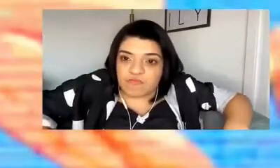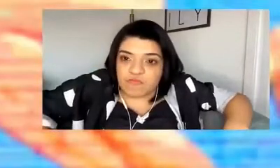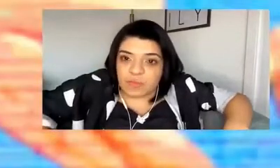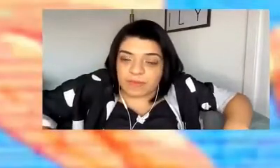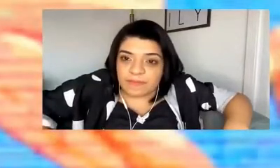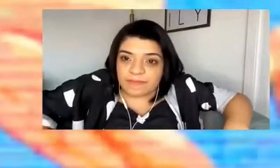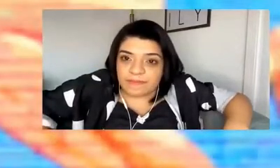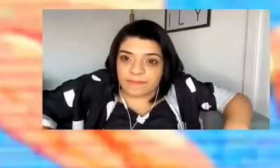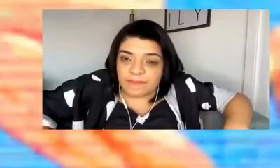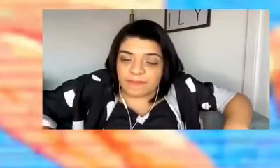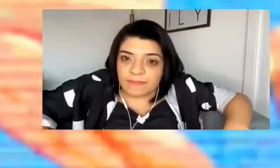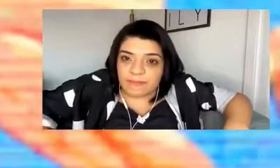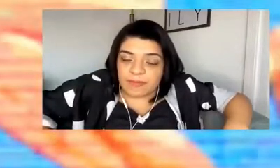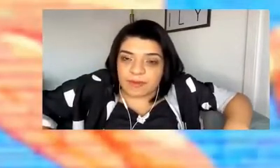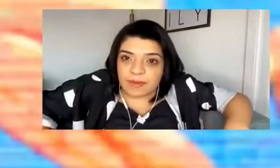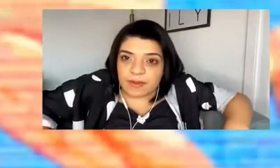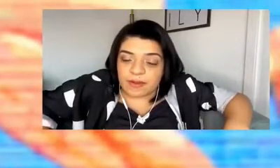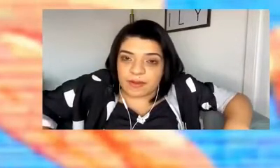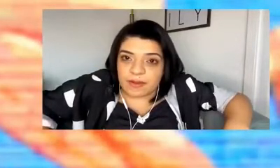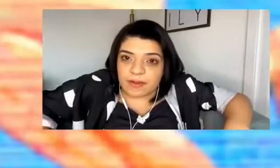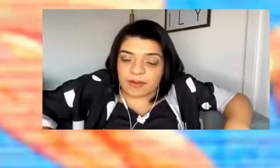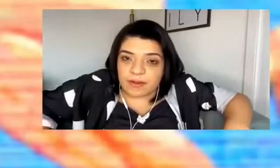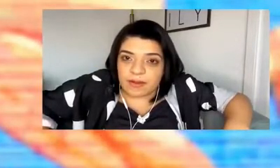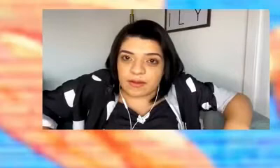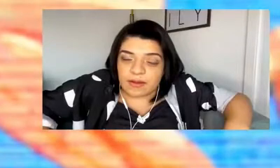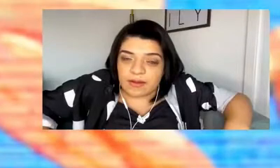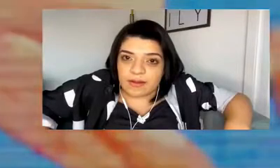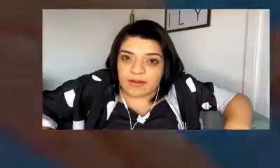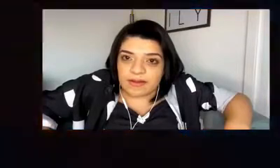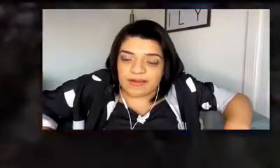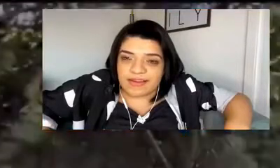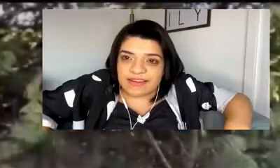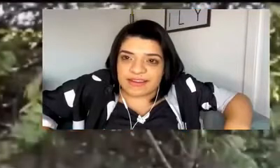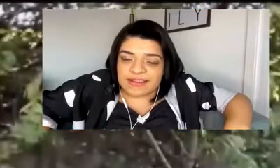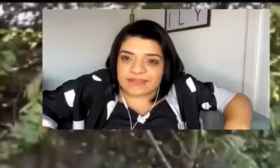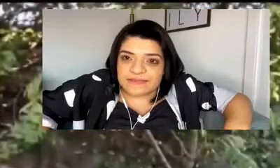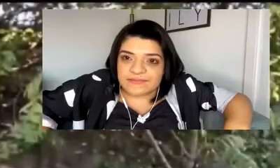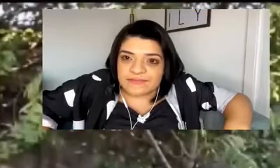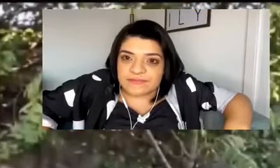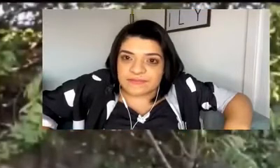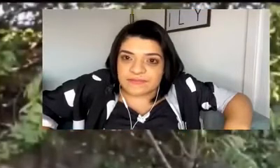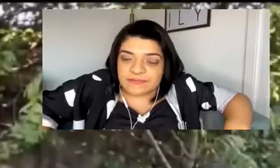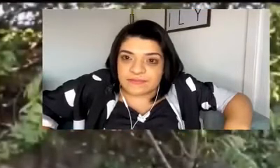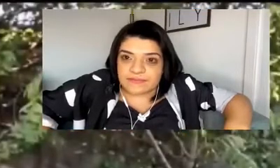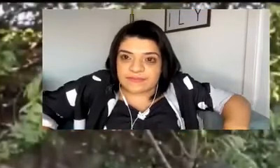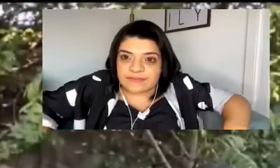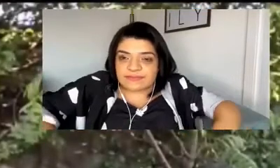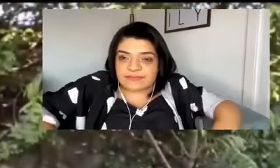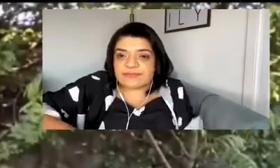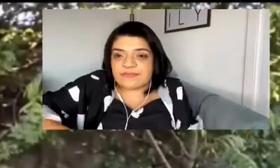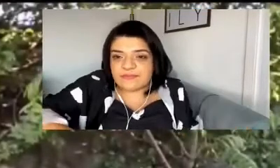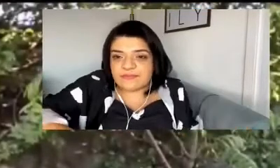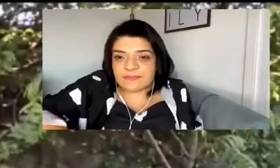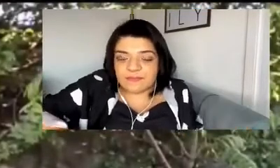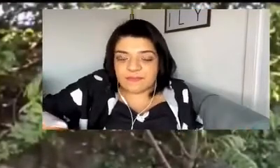E que Deus te proporcione muitos anos de vida pra você alegrar a cada dia mais pessoas.